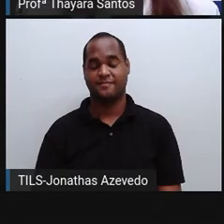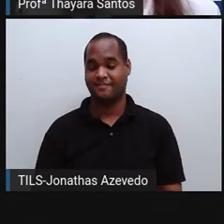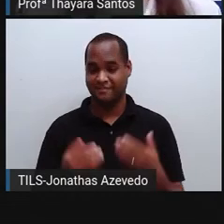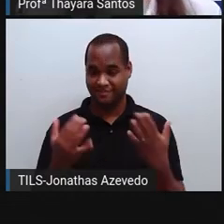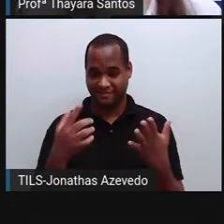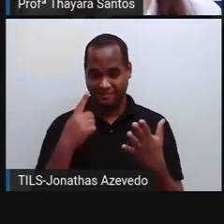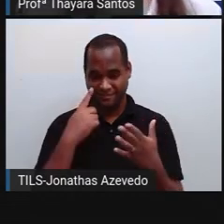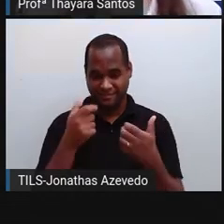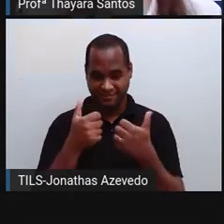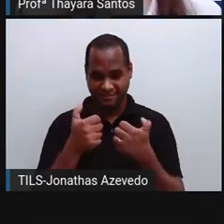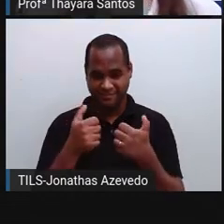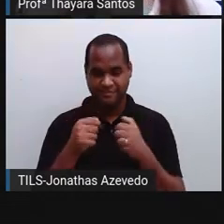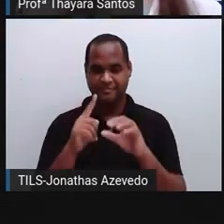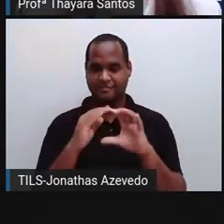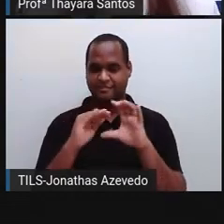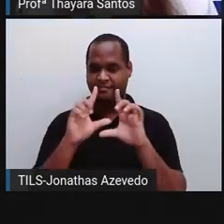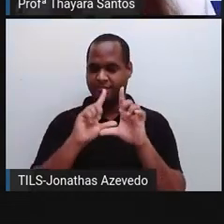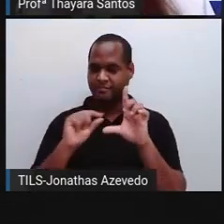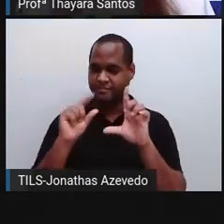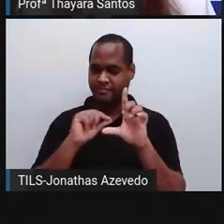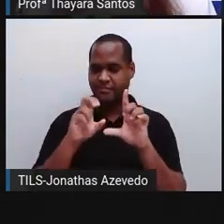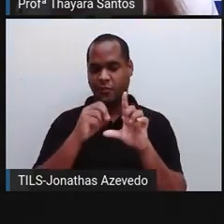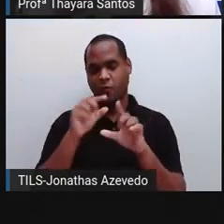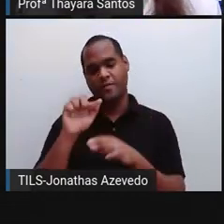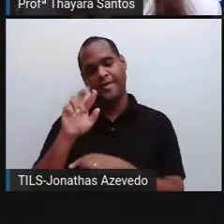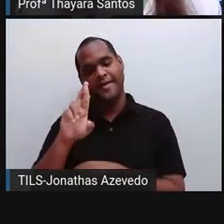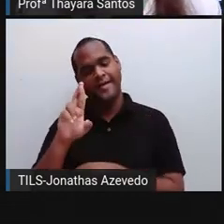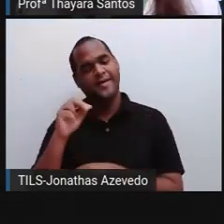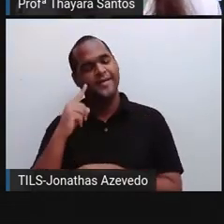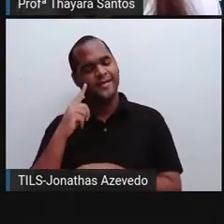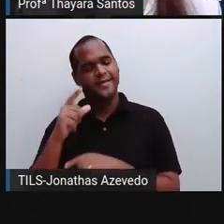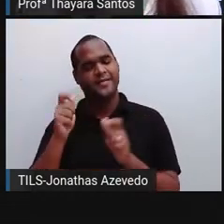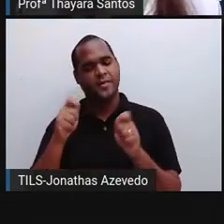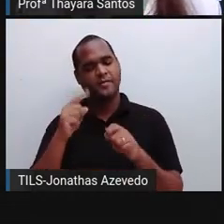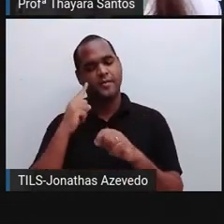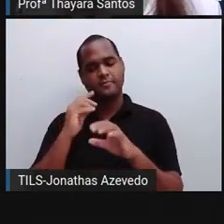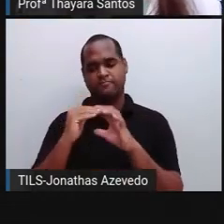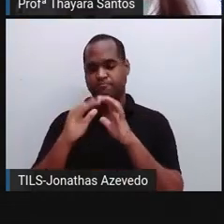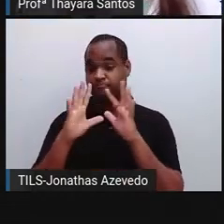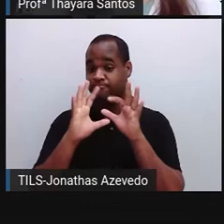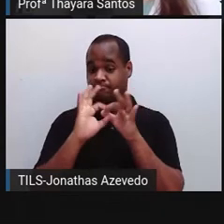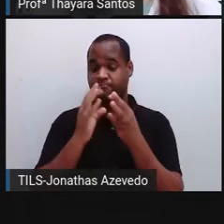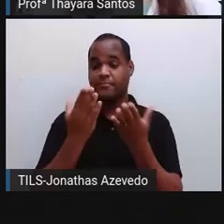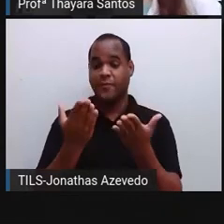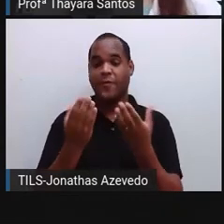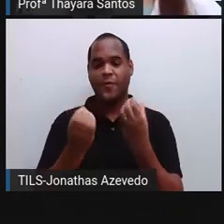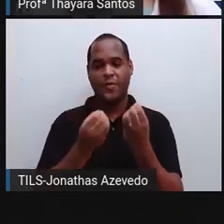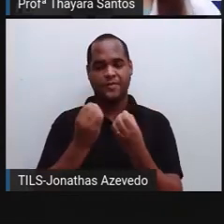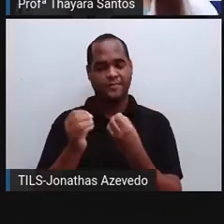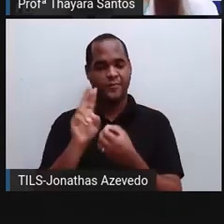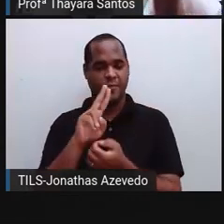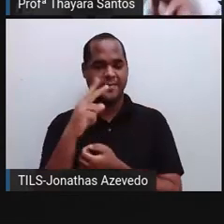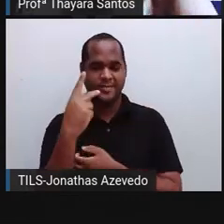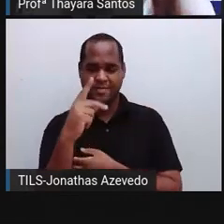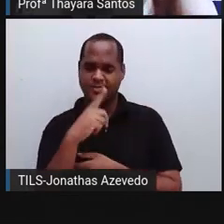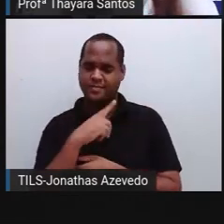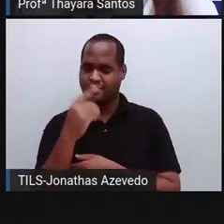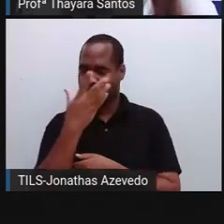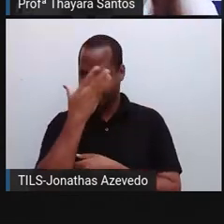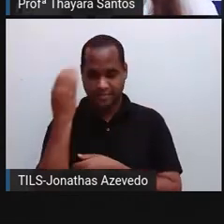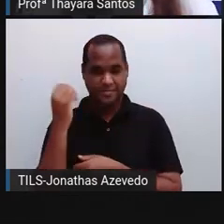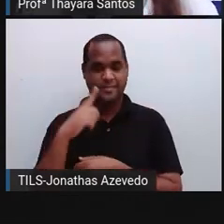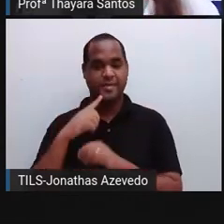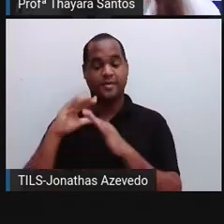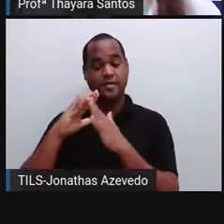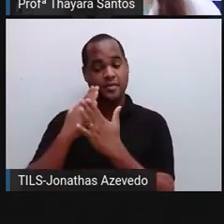Então, quando vocês acessarem o link ou então pelo QR Code, vocês vão ser encaminhados para essa página. Coloquem o nome, não esqueçam de botar o